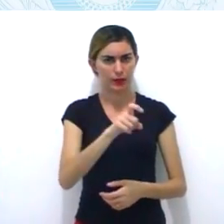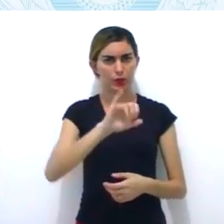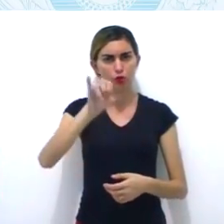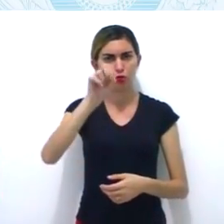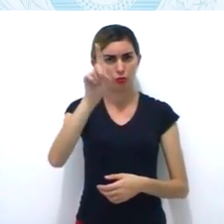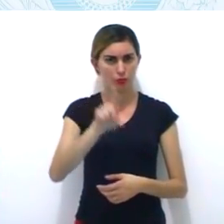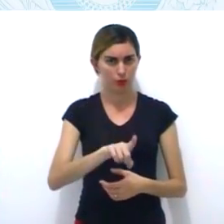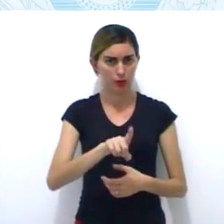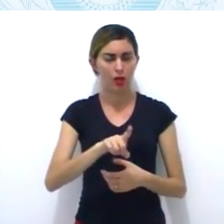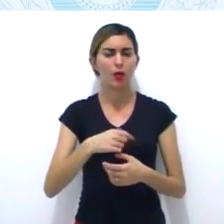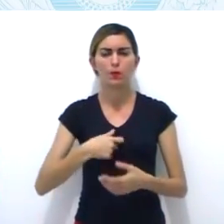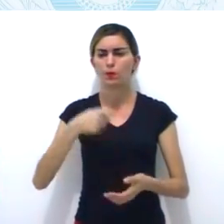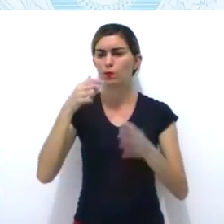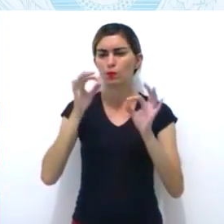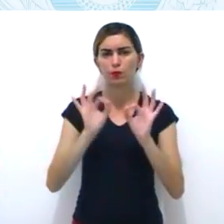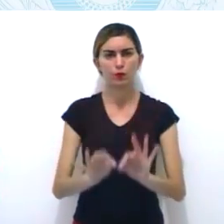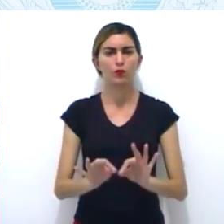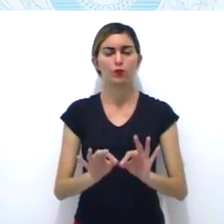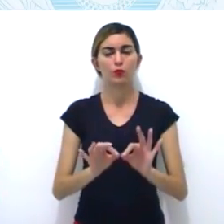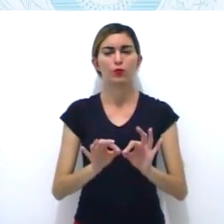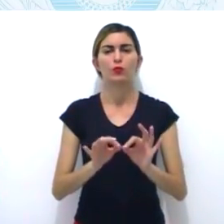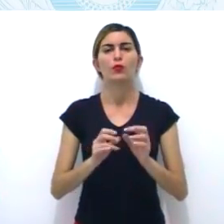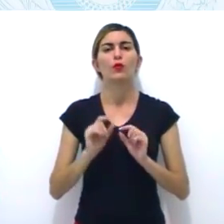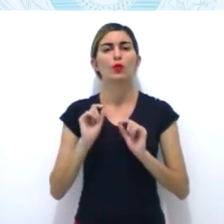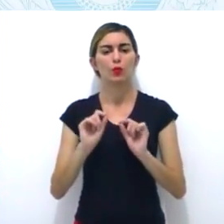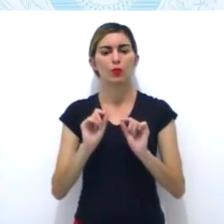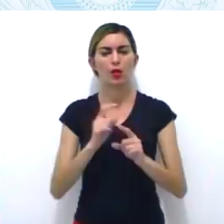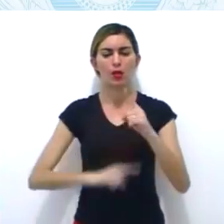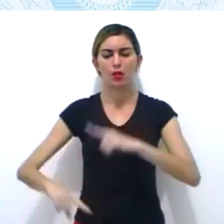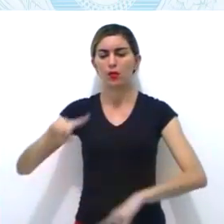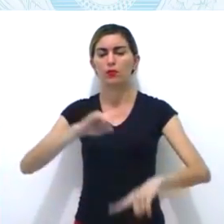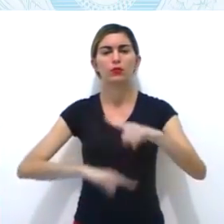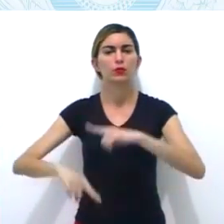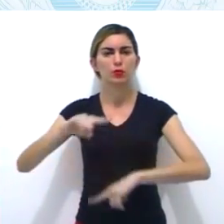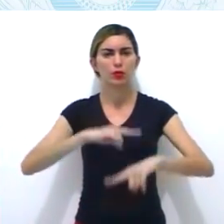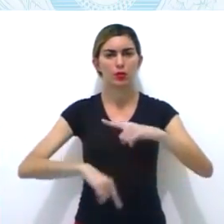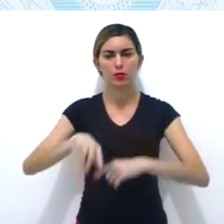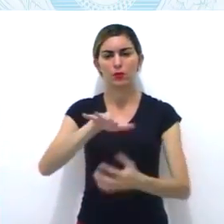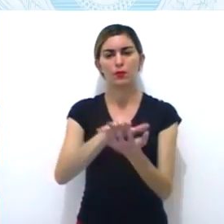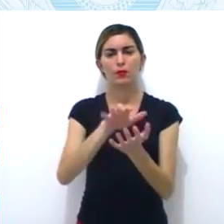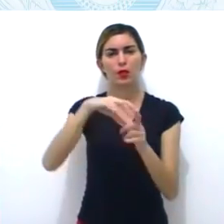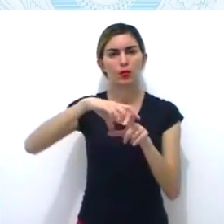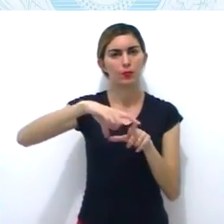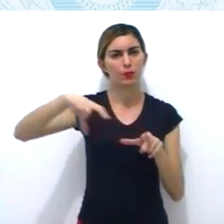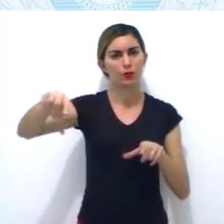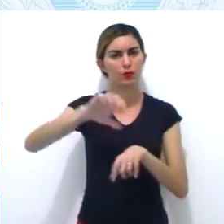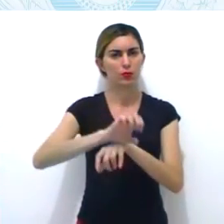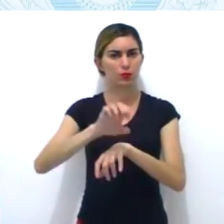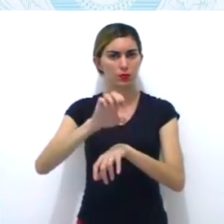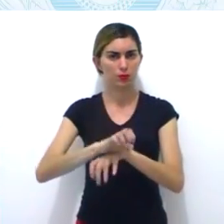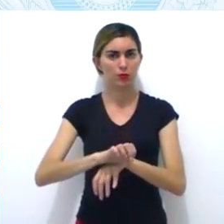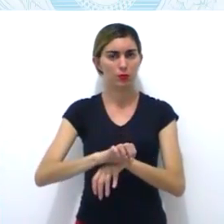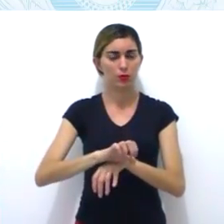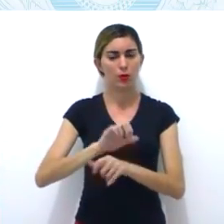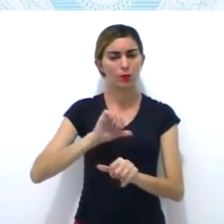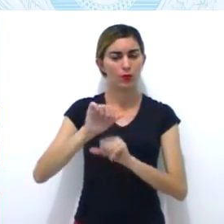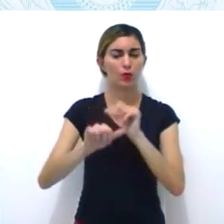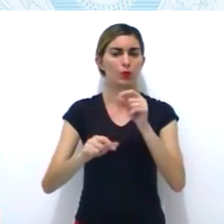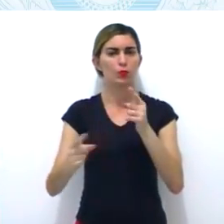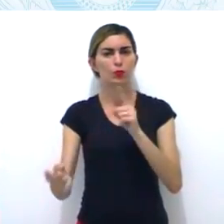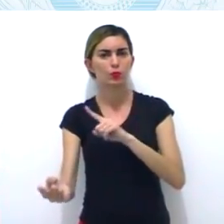alternada semestralmente entre Olinda e Recife.